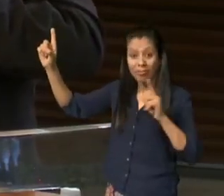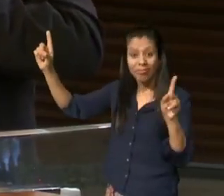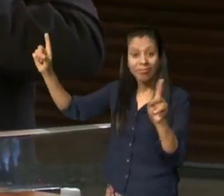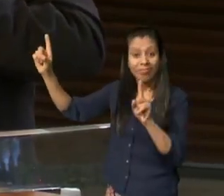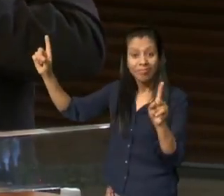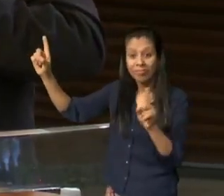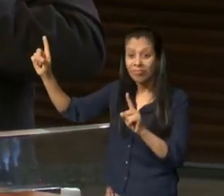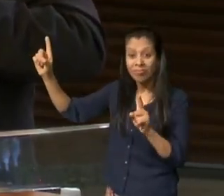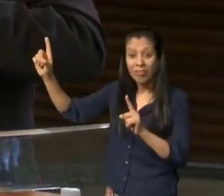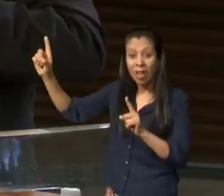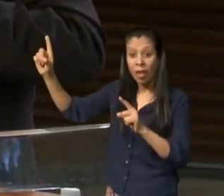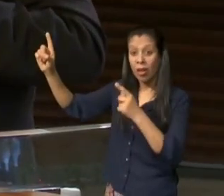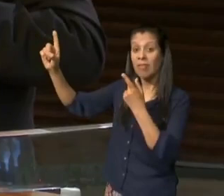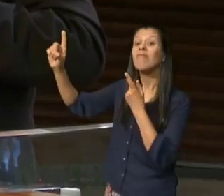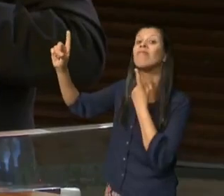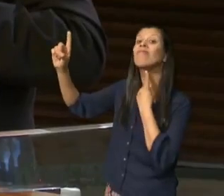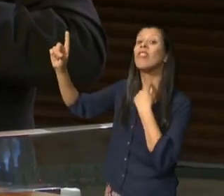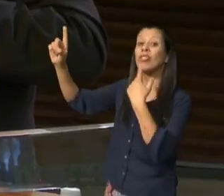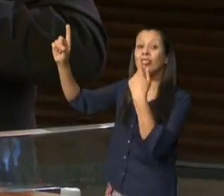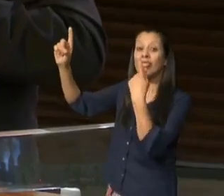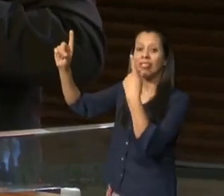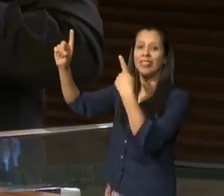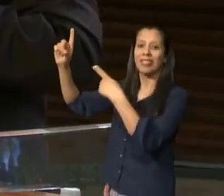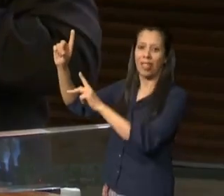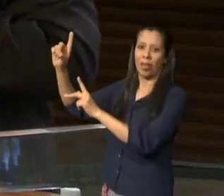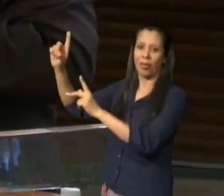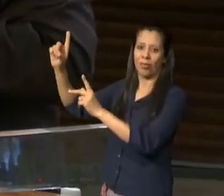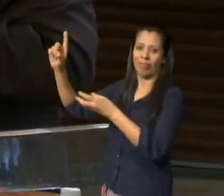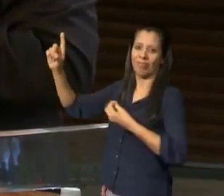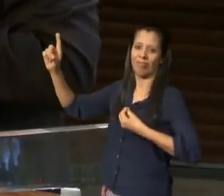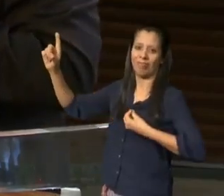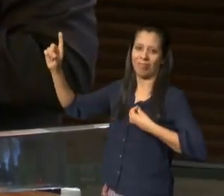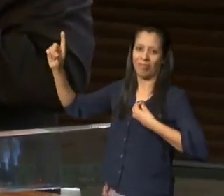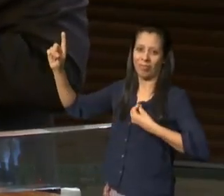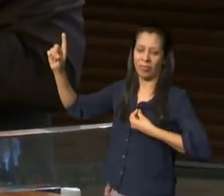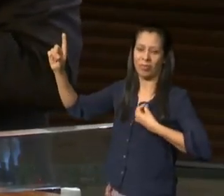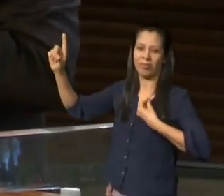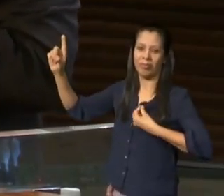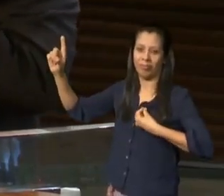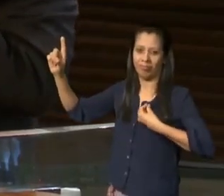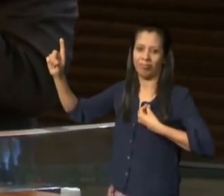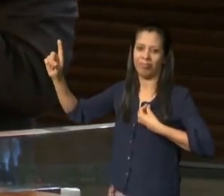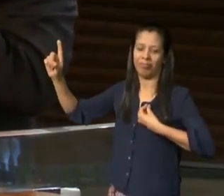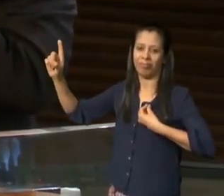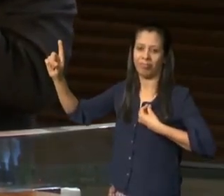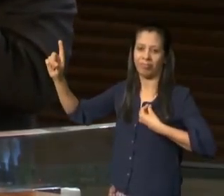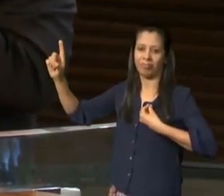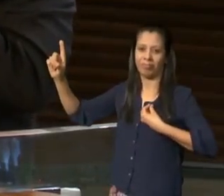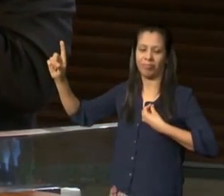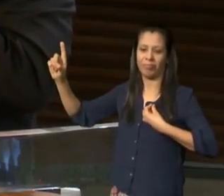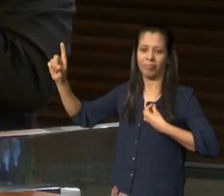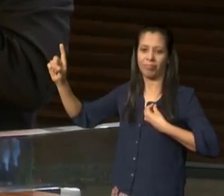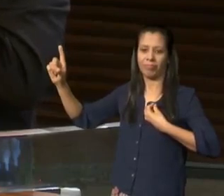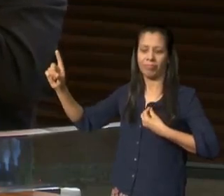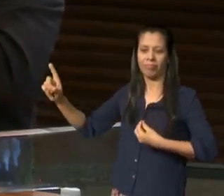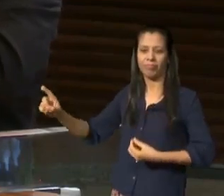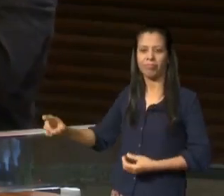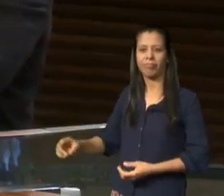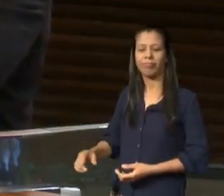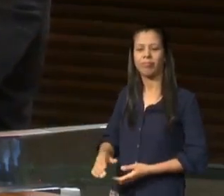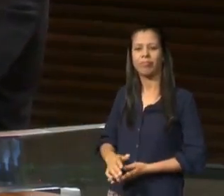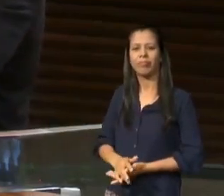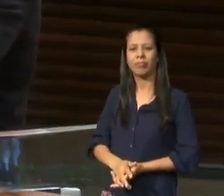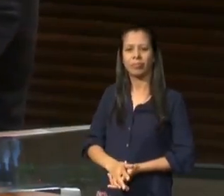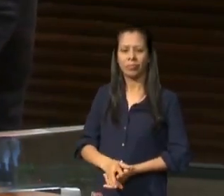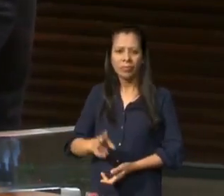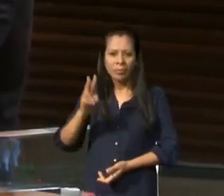quinto pecado e vamos ao verso 10 lembrando que é Paulo